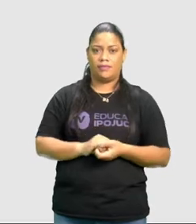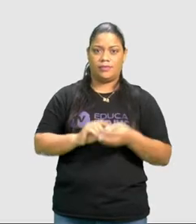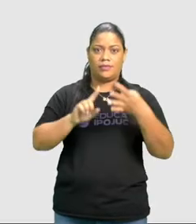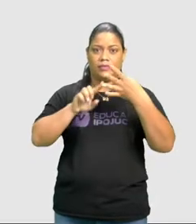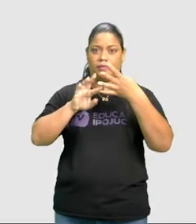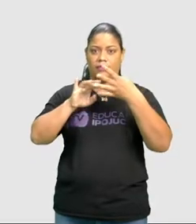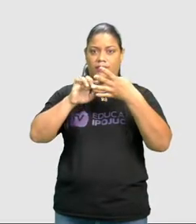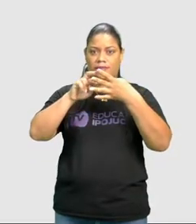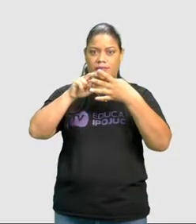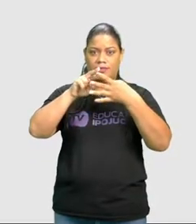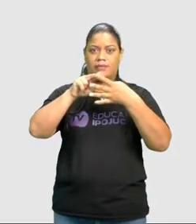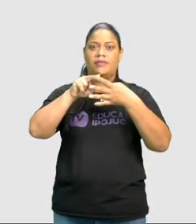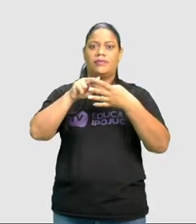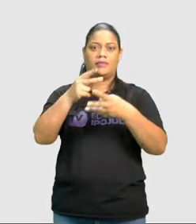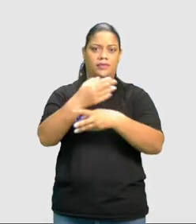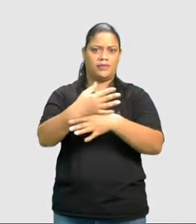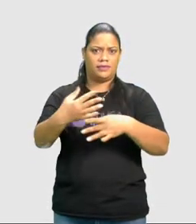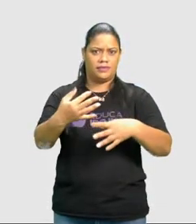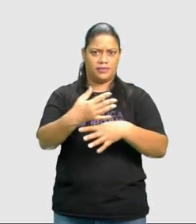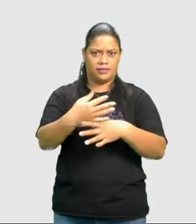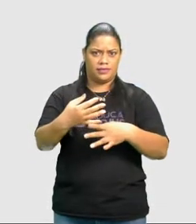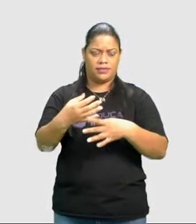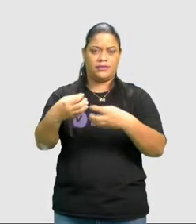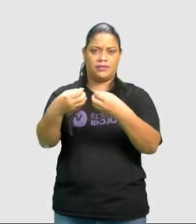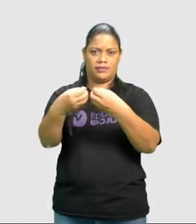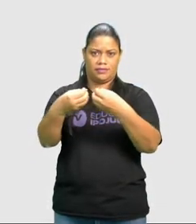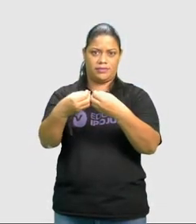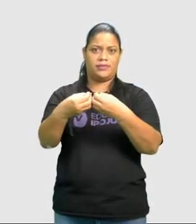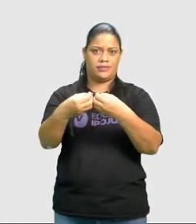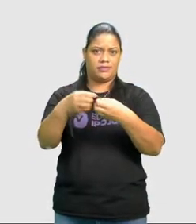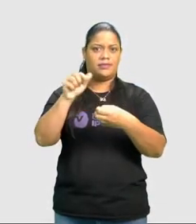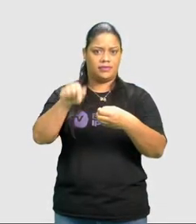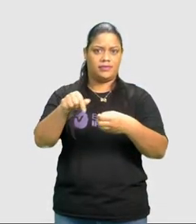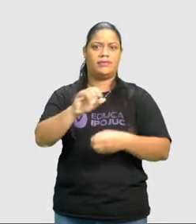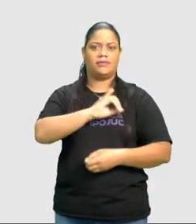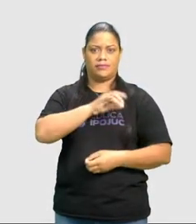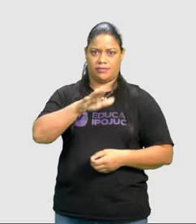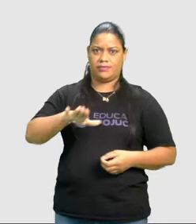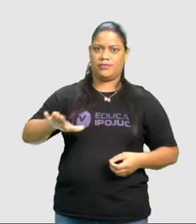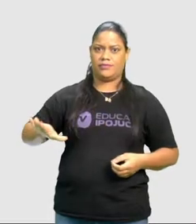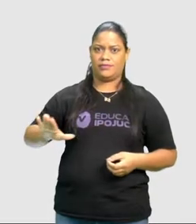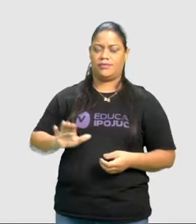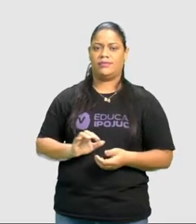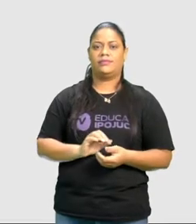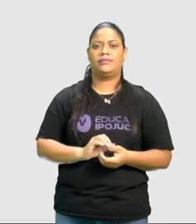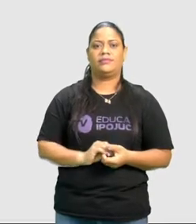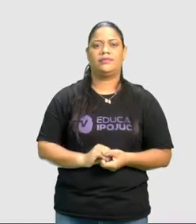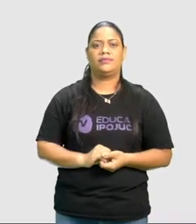escada, que são cidades vizinhas daqui da cidade de Ipojuca.